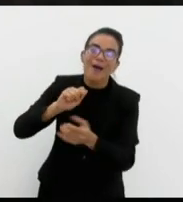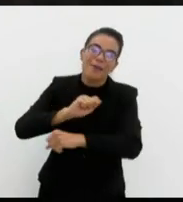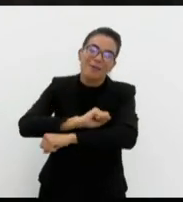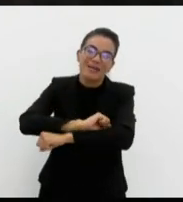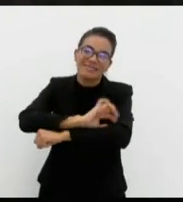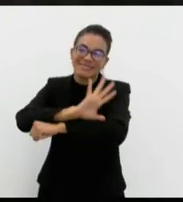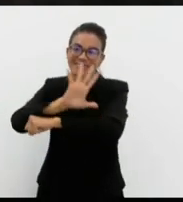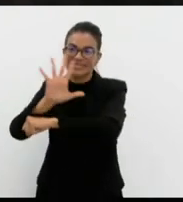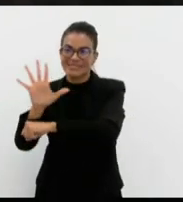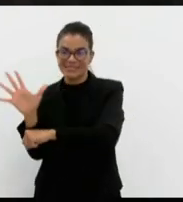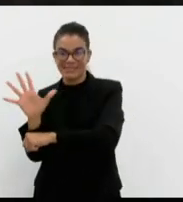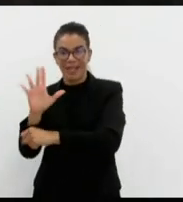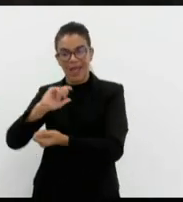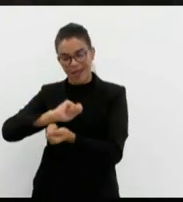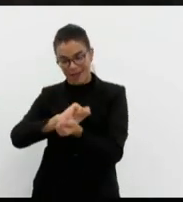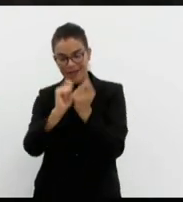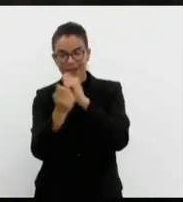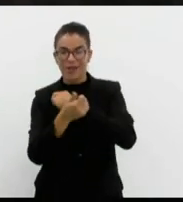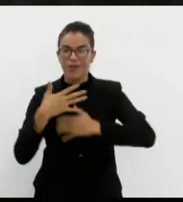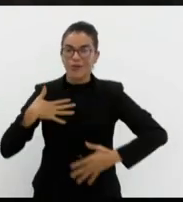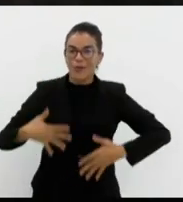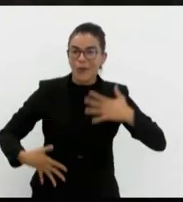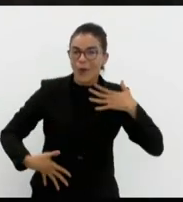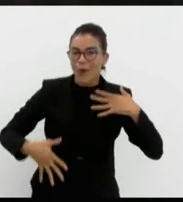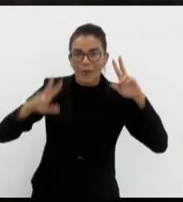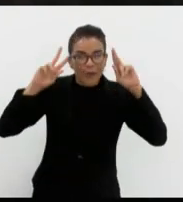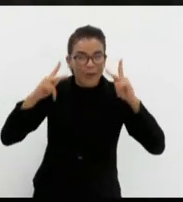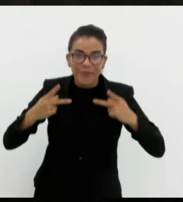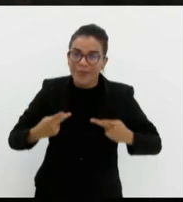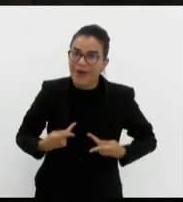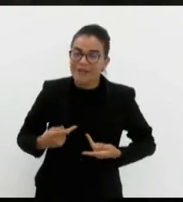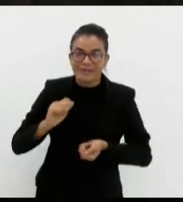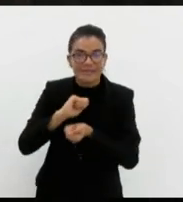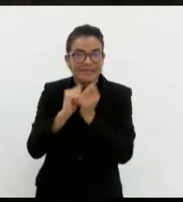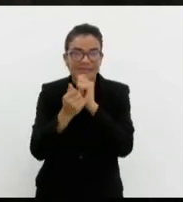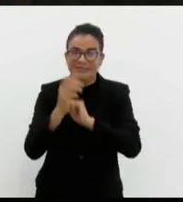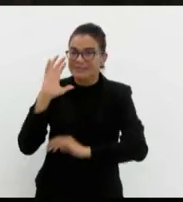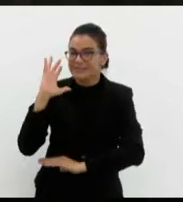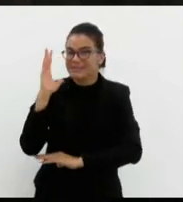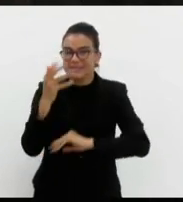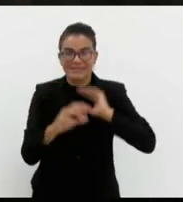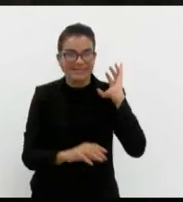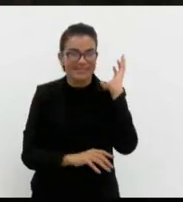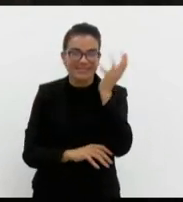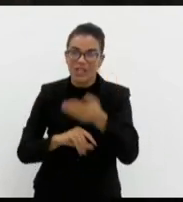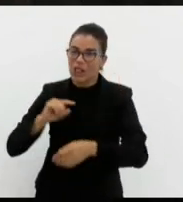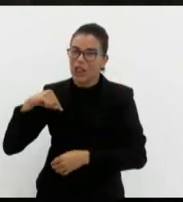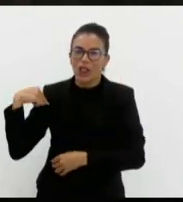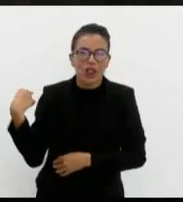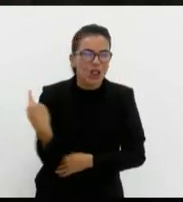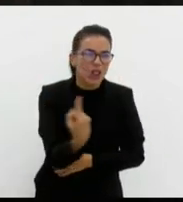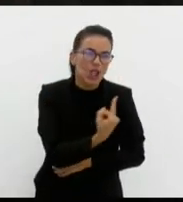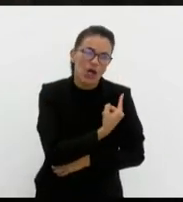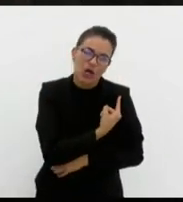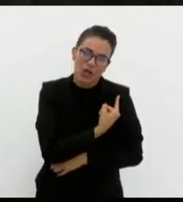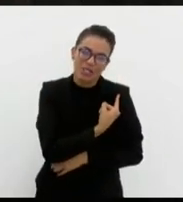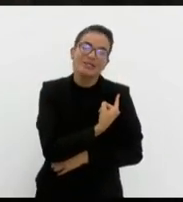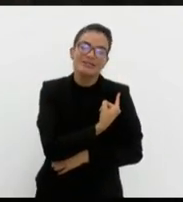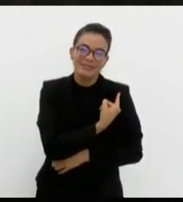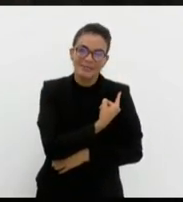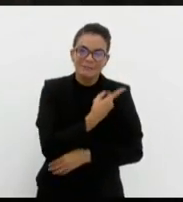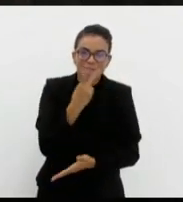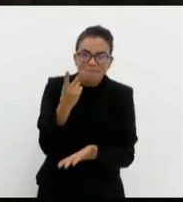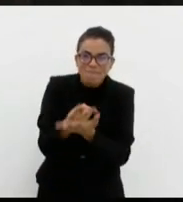adaptação do corpo humano à natureza. Nós somos originários todos de uma